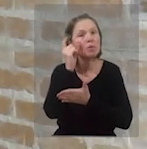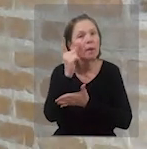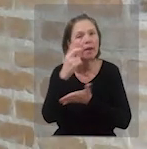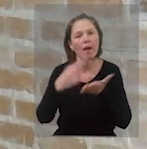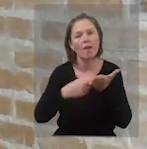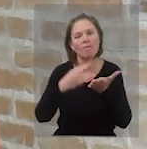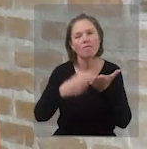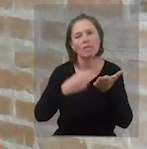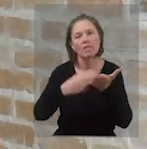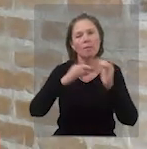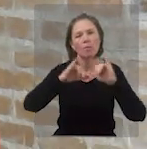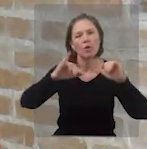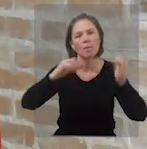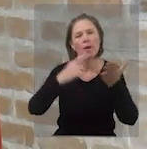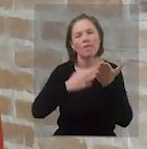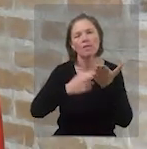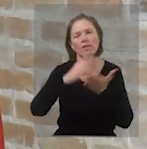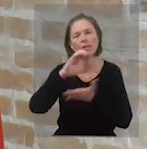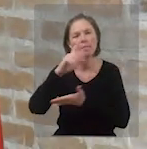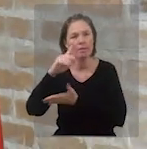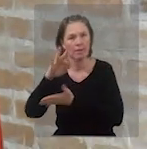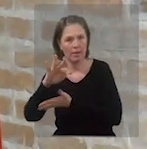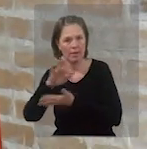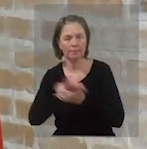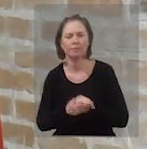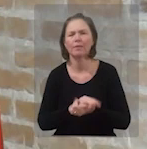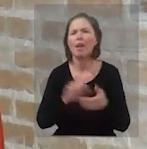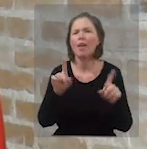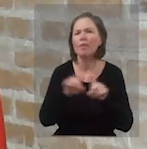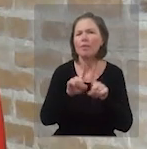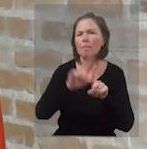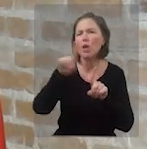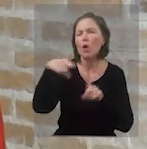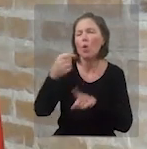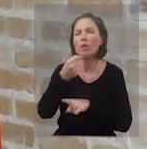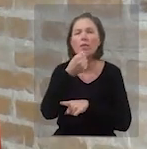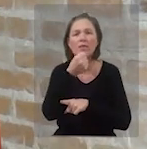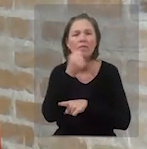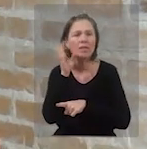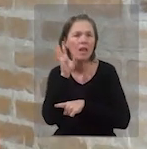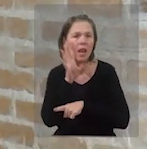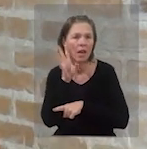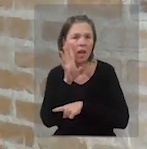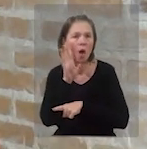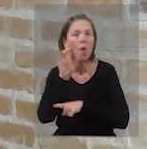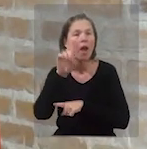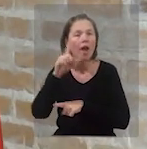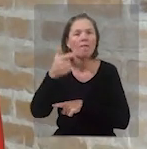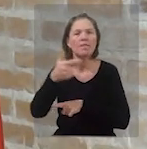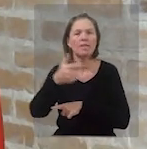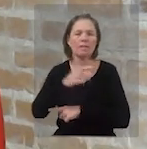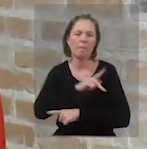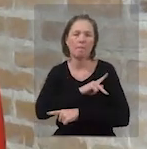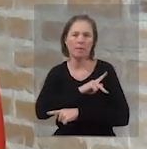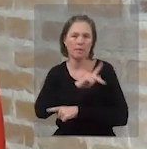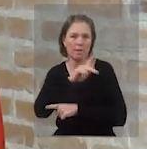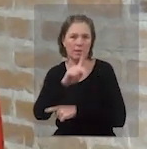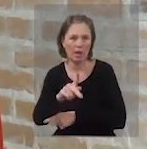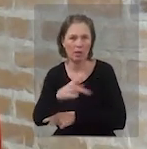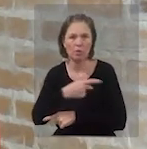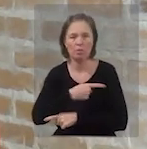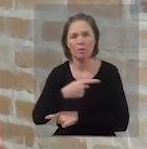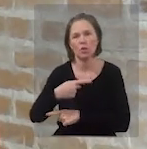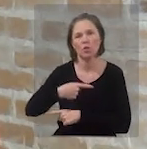-feira, às 10h30 da manhã em rádio cpt.com.br. Outra entrevista legal do Revista CPT foi com o vice-presidente de